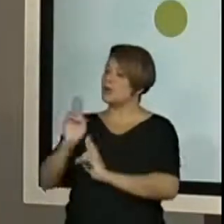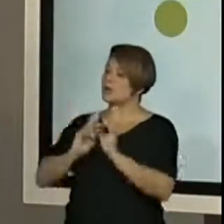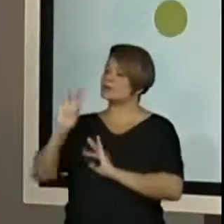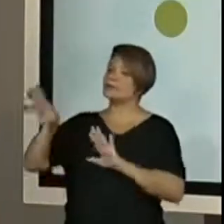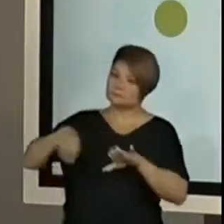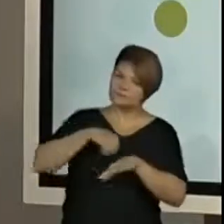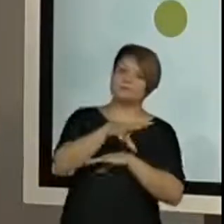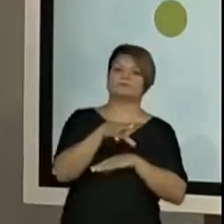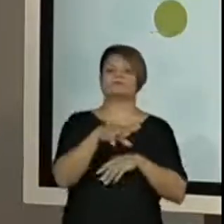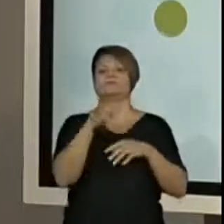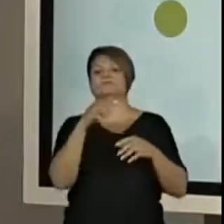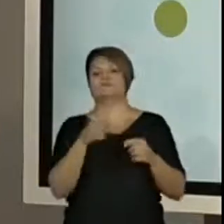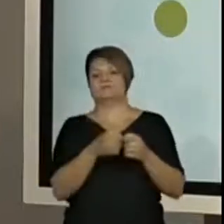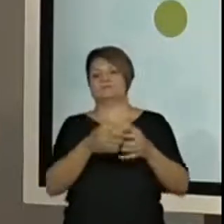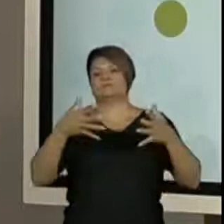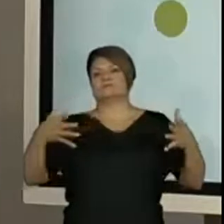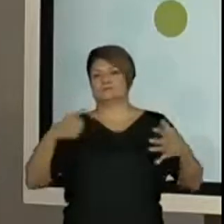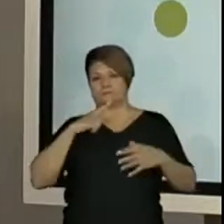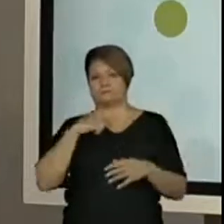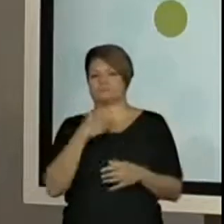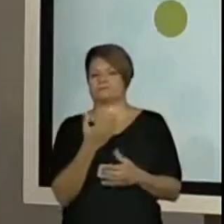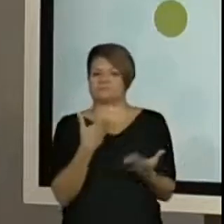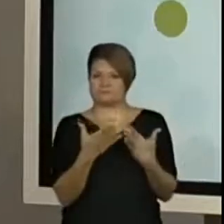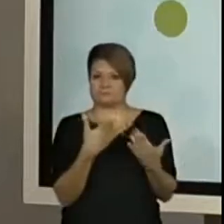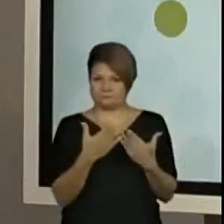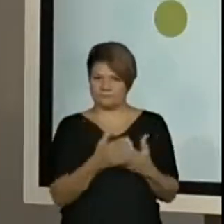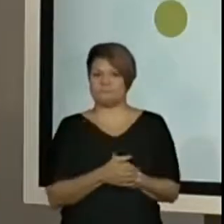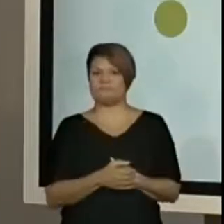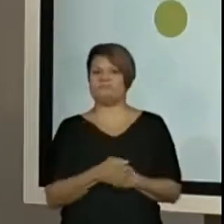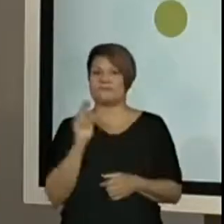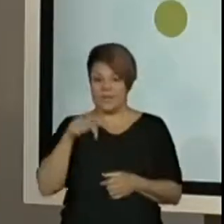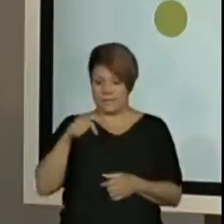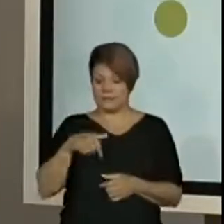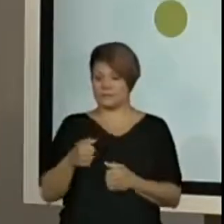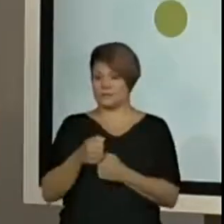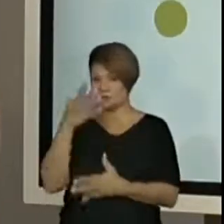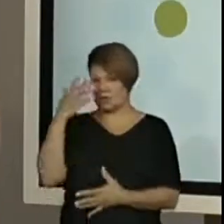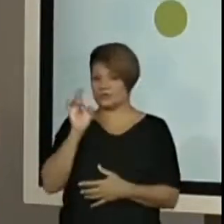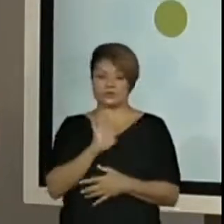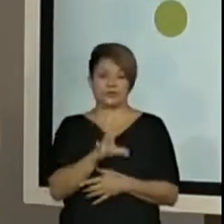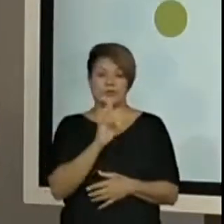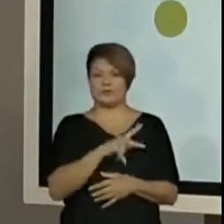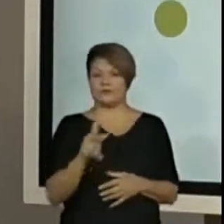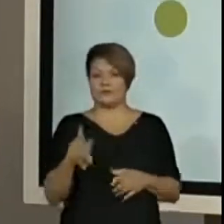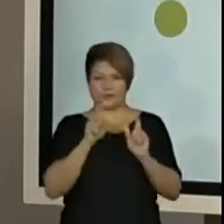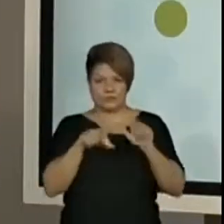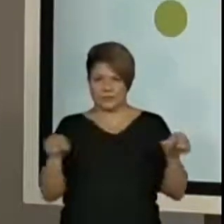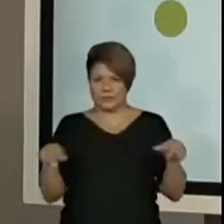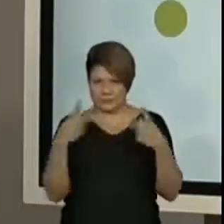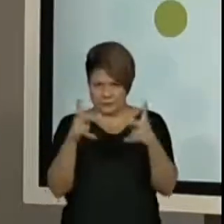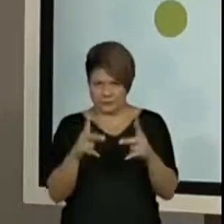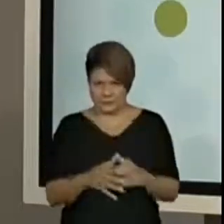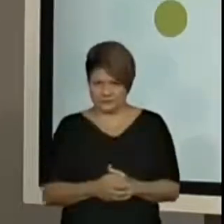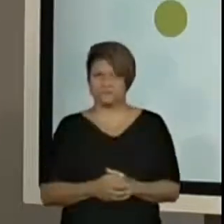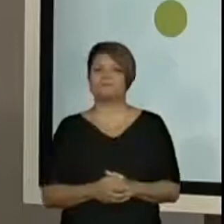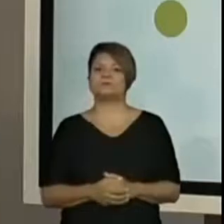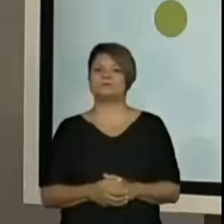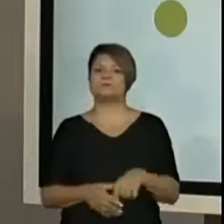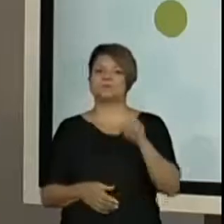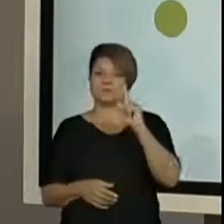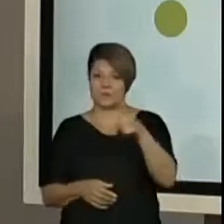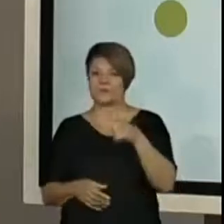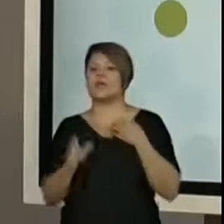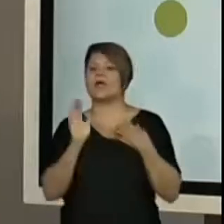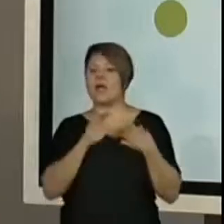aqui para o chat maior, que é com a gente. Então, no nosso chat aqui, aparecem os professores. E vocês,